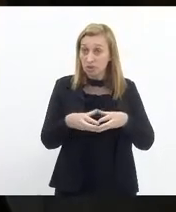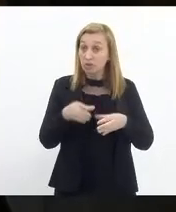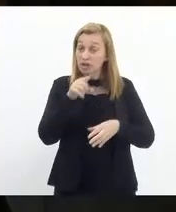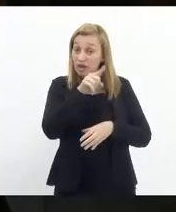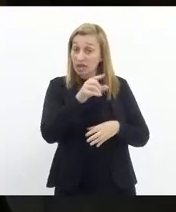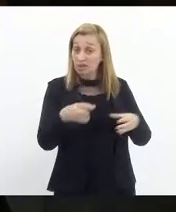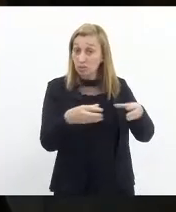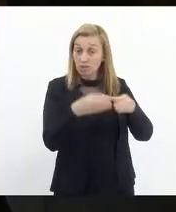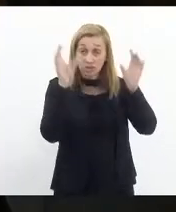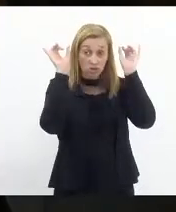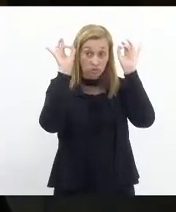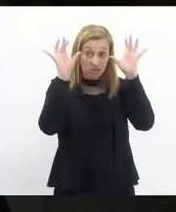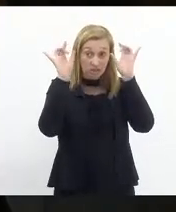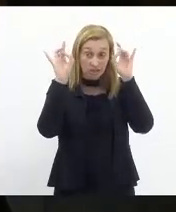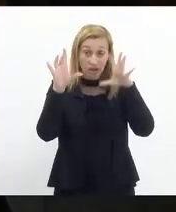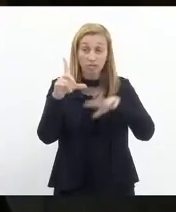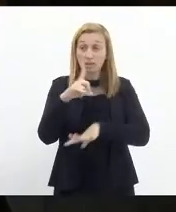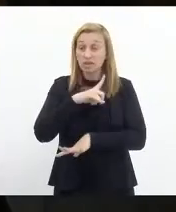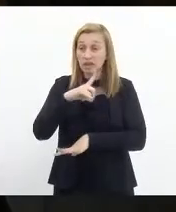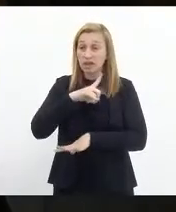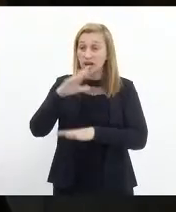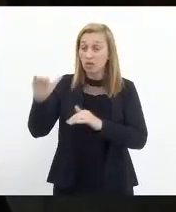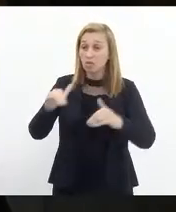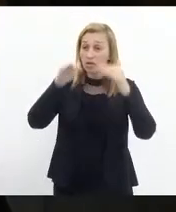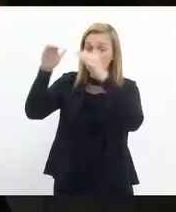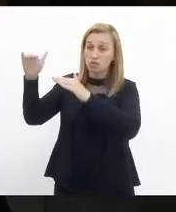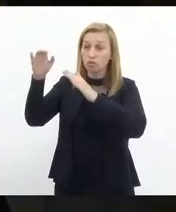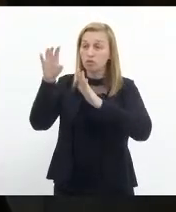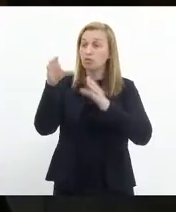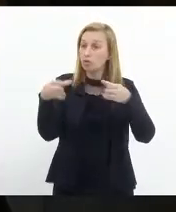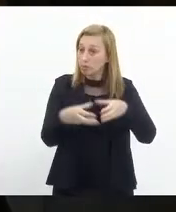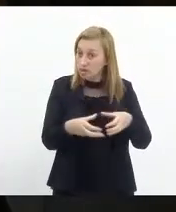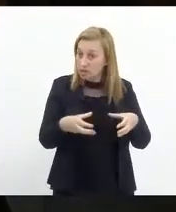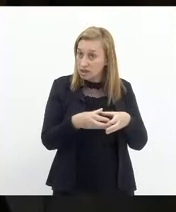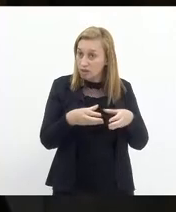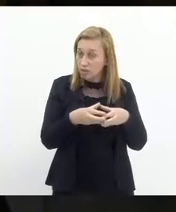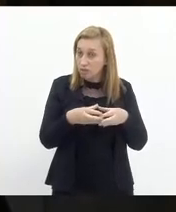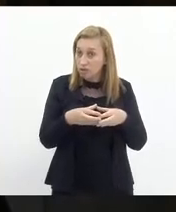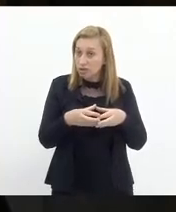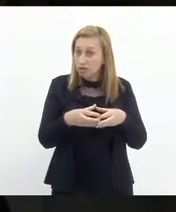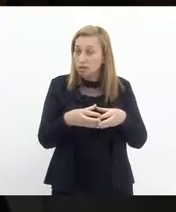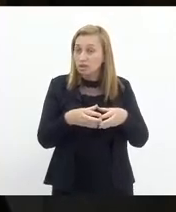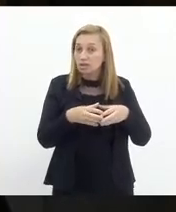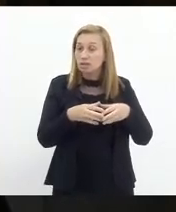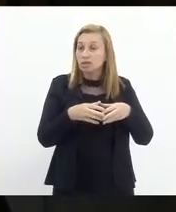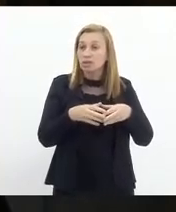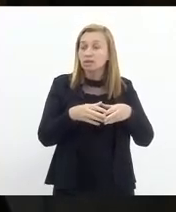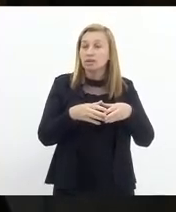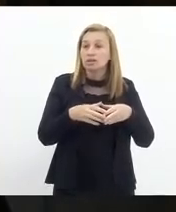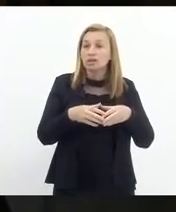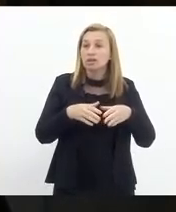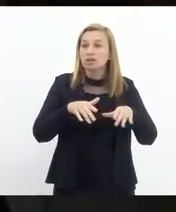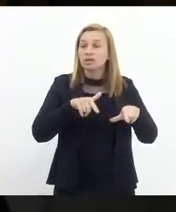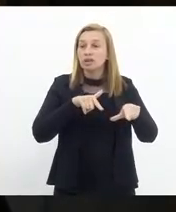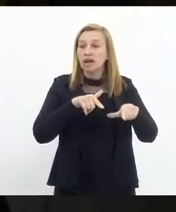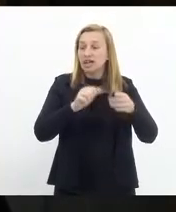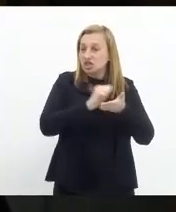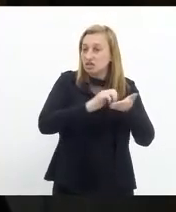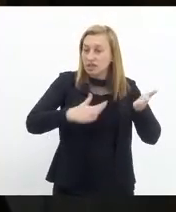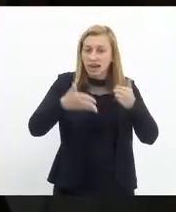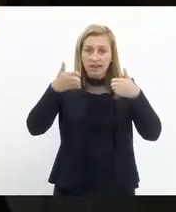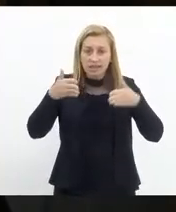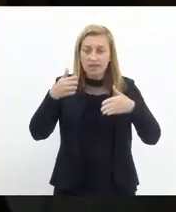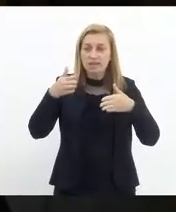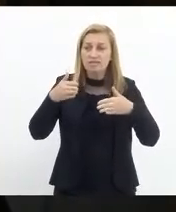terá como subcomissão, terá como tarefa central acompanhar todo